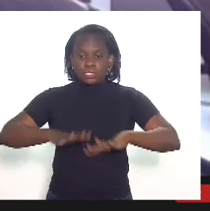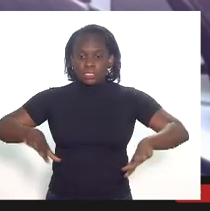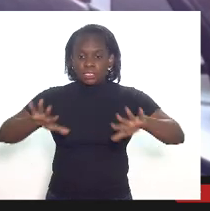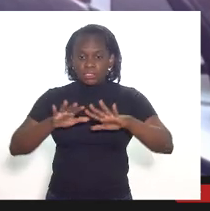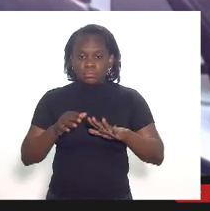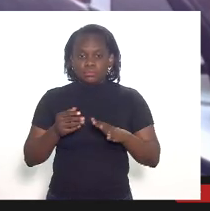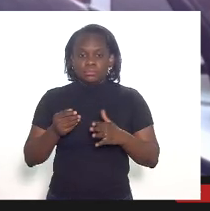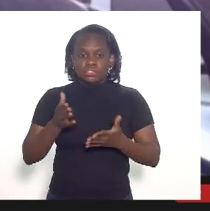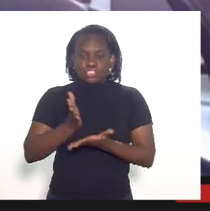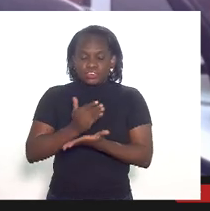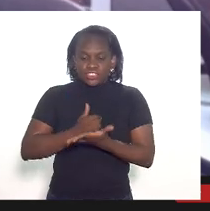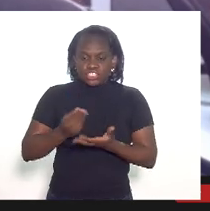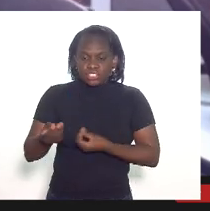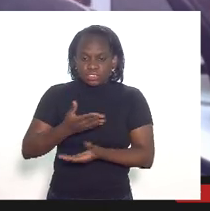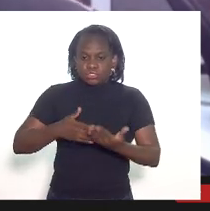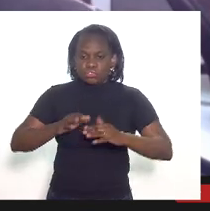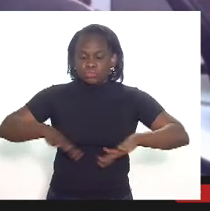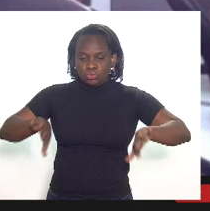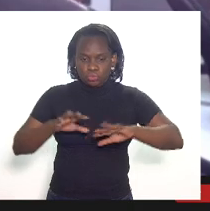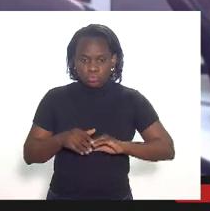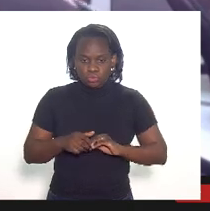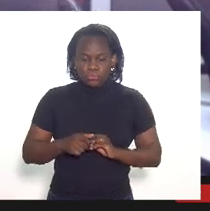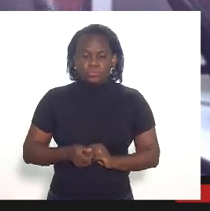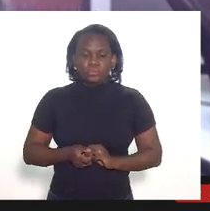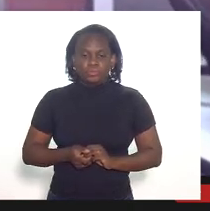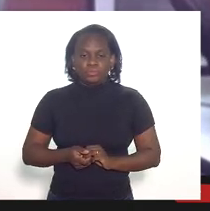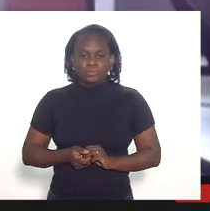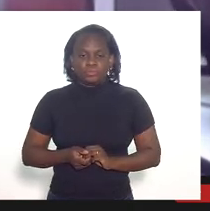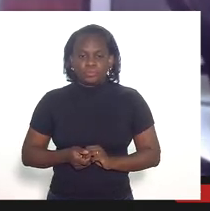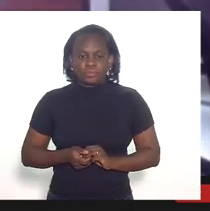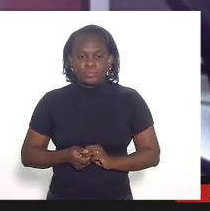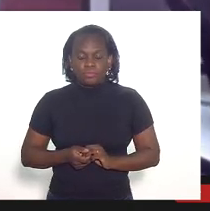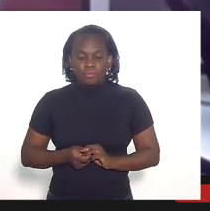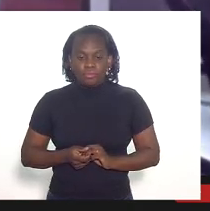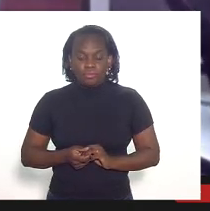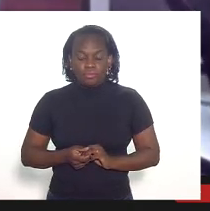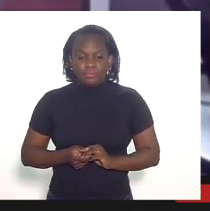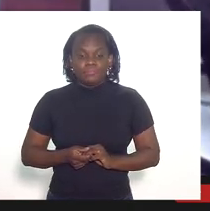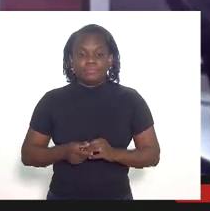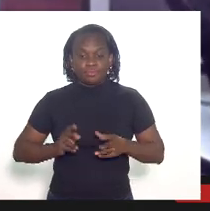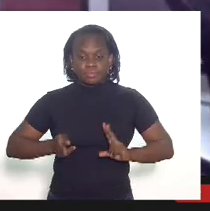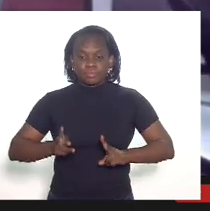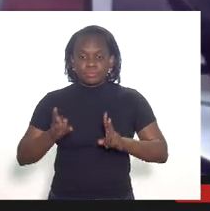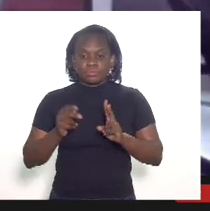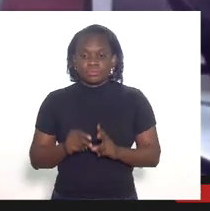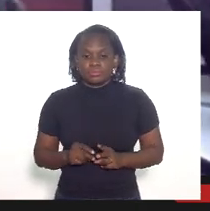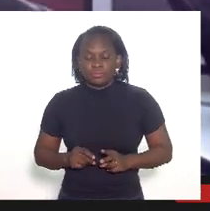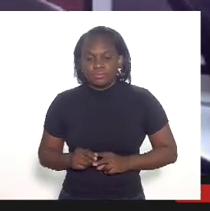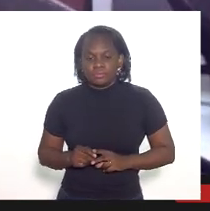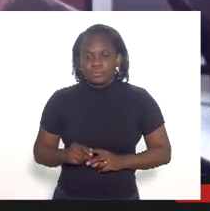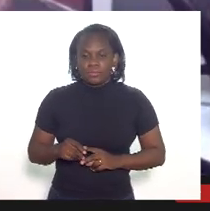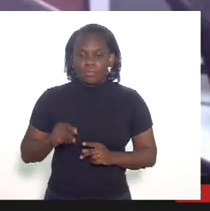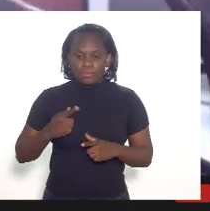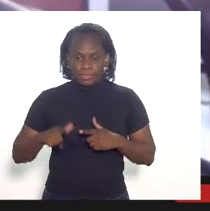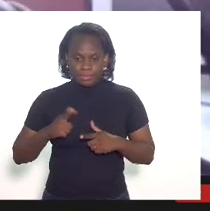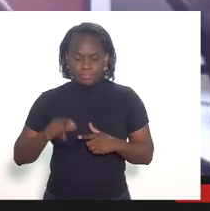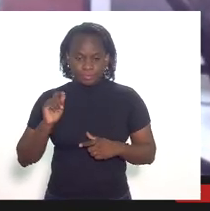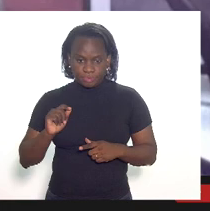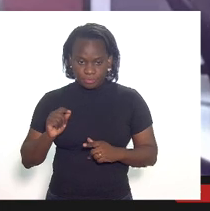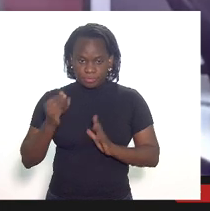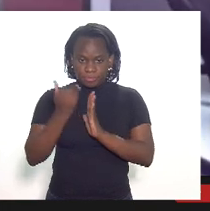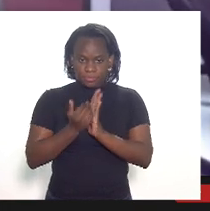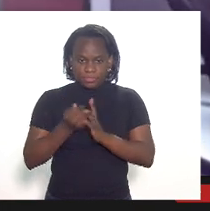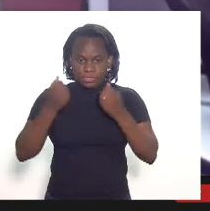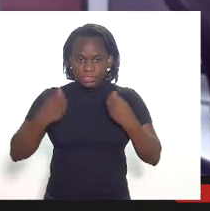rateio em relação a todos os campos todos os campos continuando a questão da dedução dos